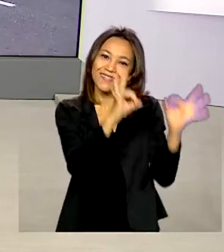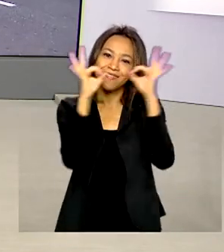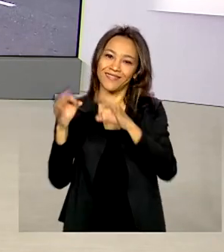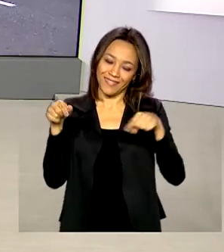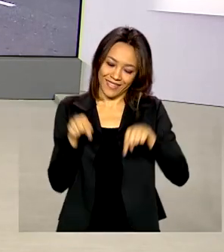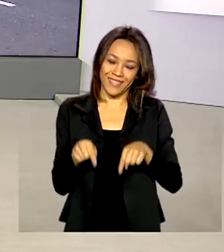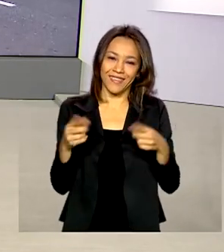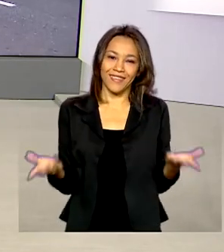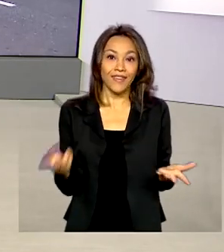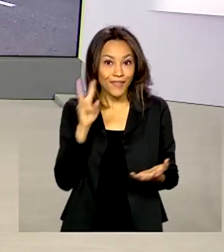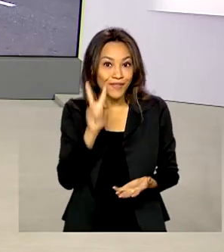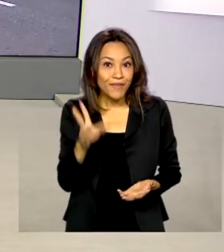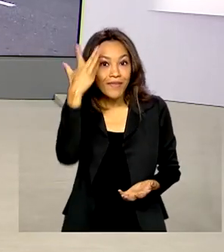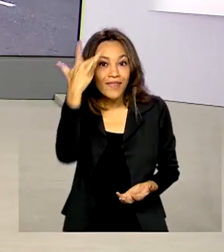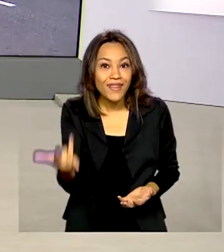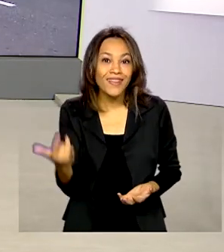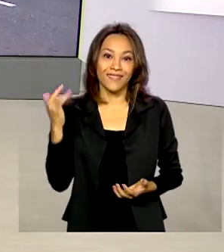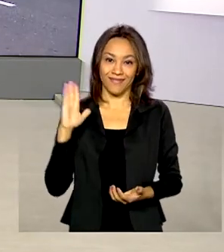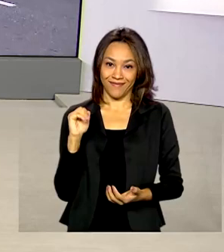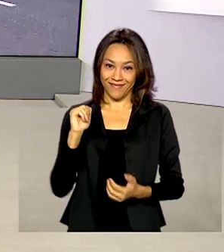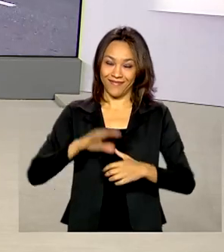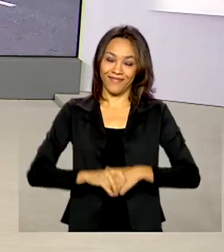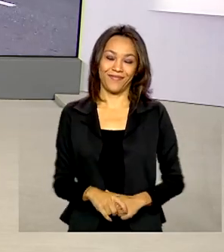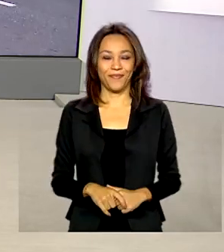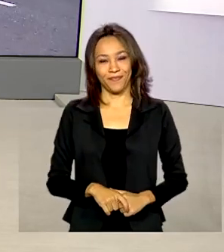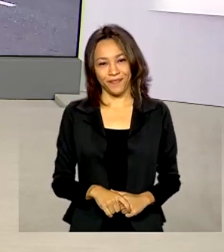na TV Brasil. E nos vemos amanhã. Até lá.